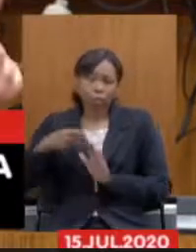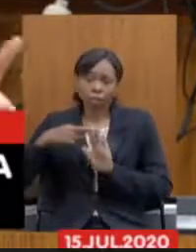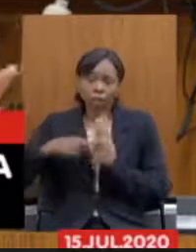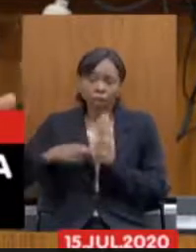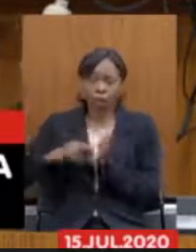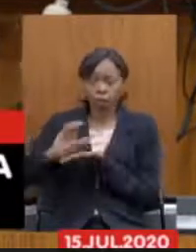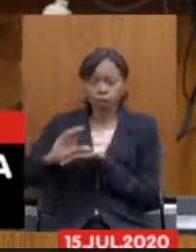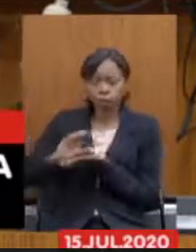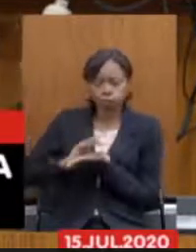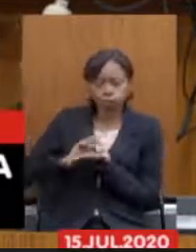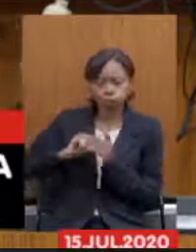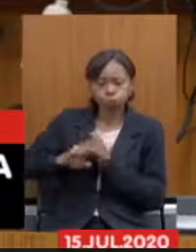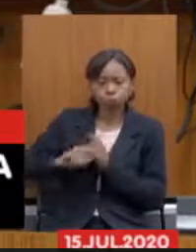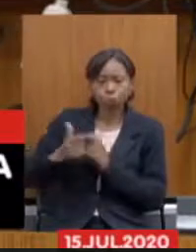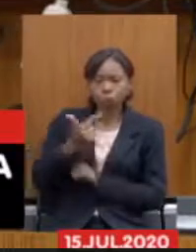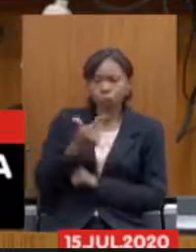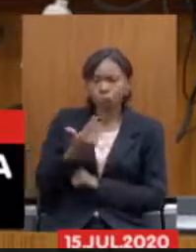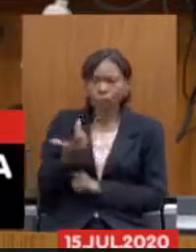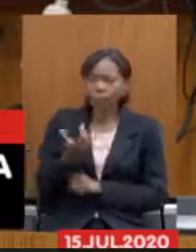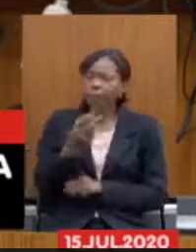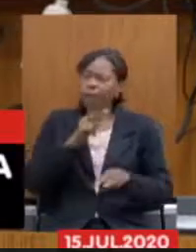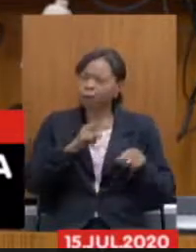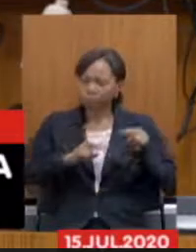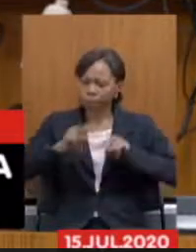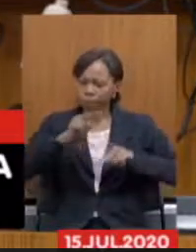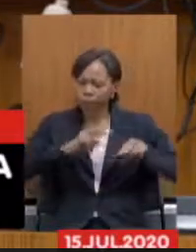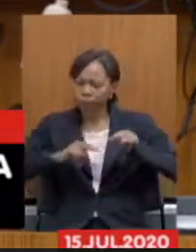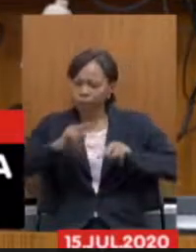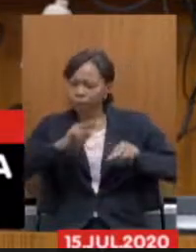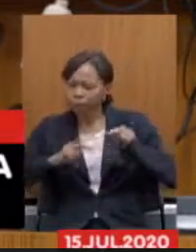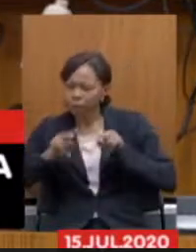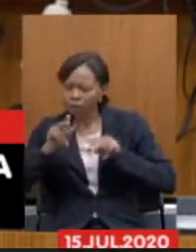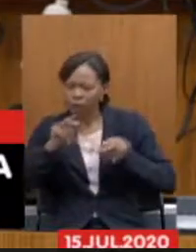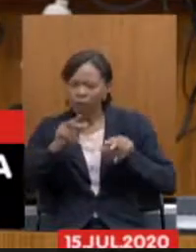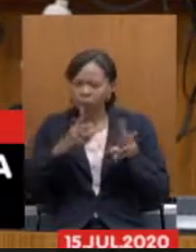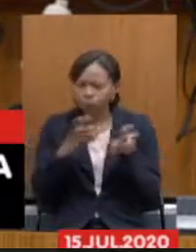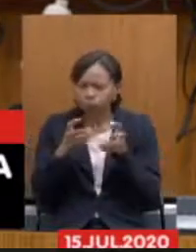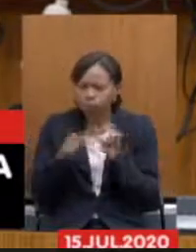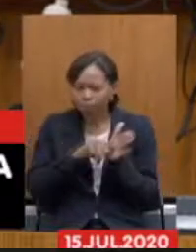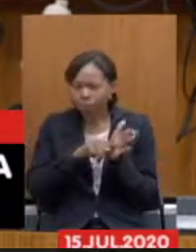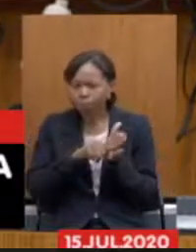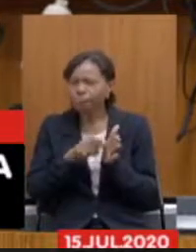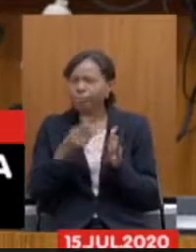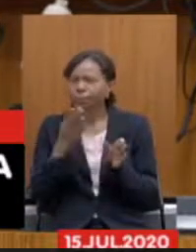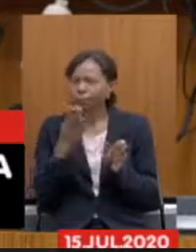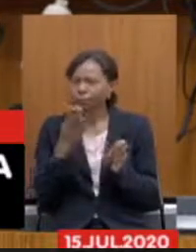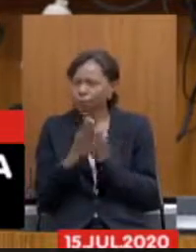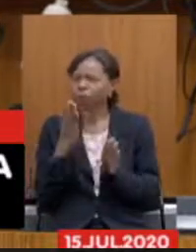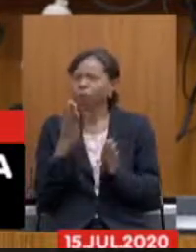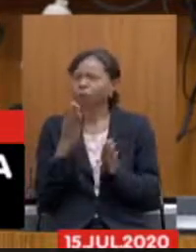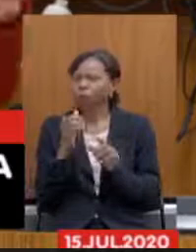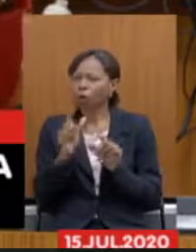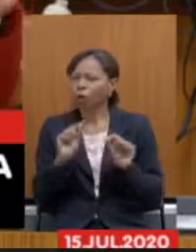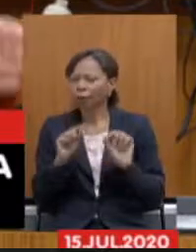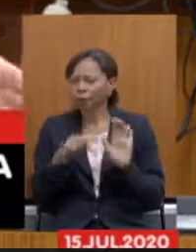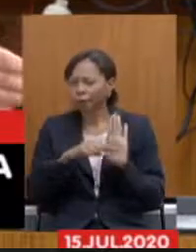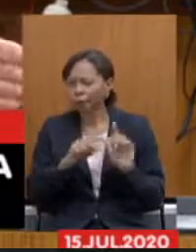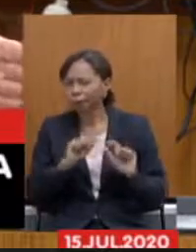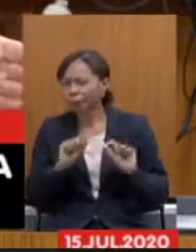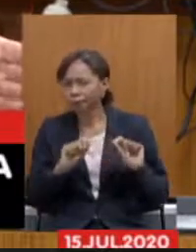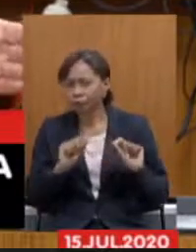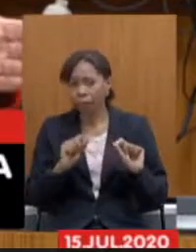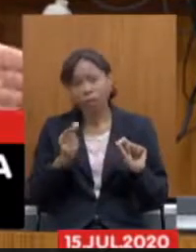capitalização então uma auditoria seria um apontamento importante para que nós identificássemos isso o regime de